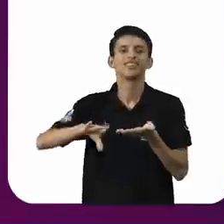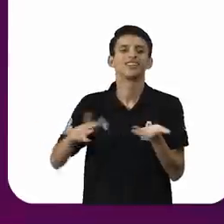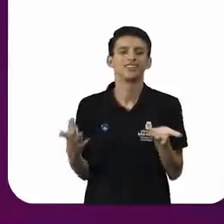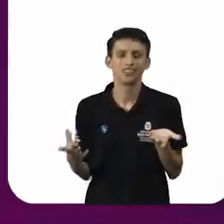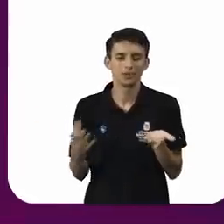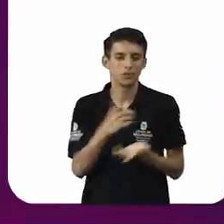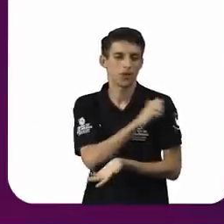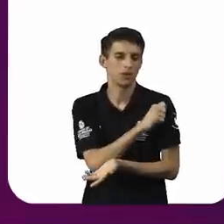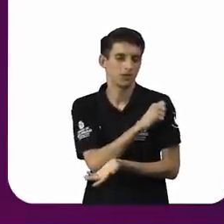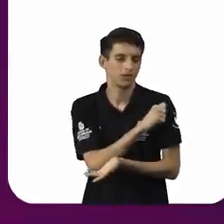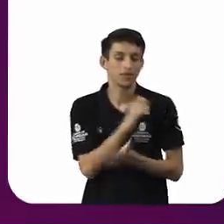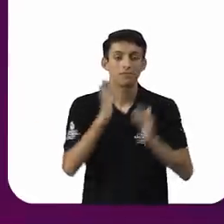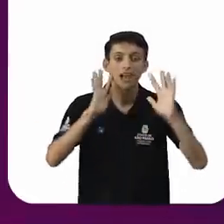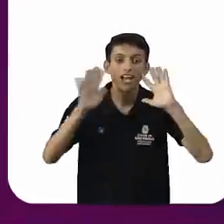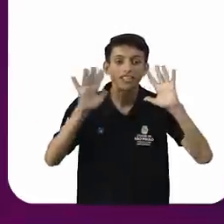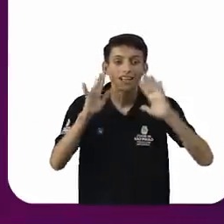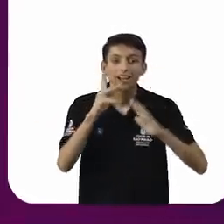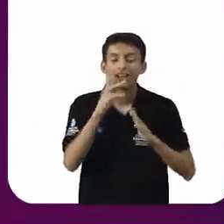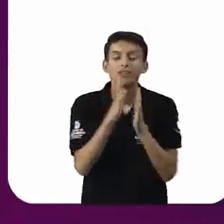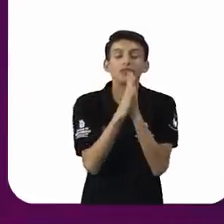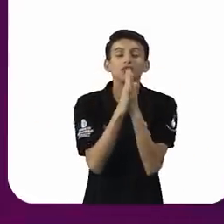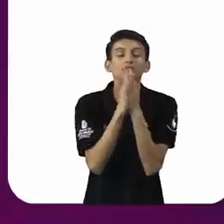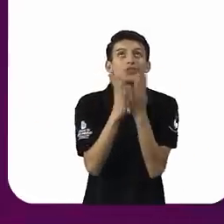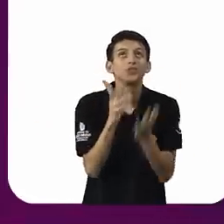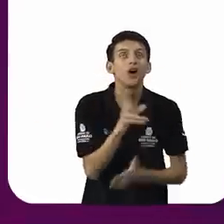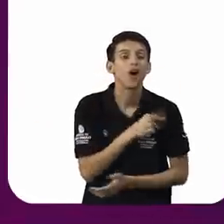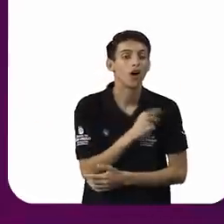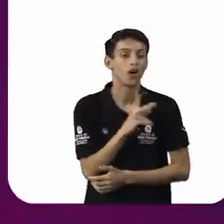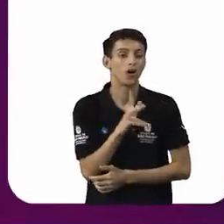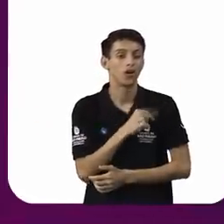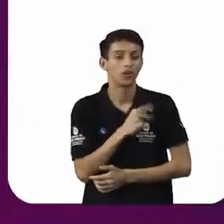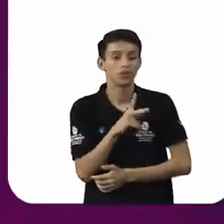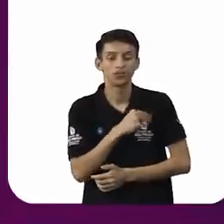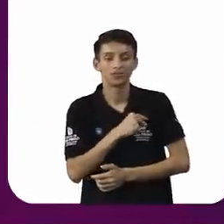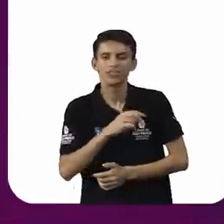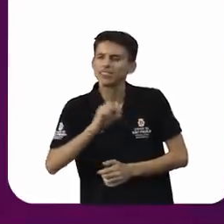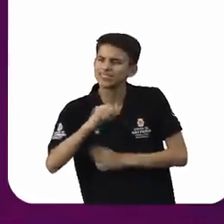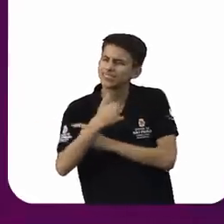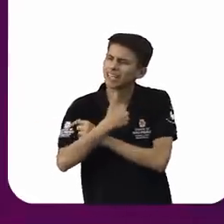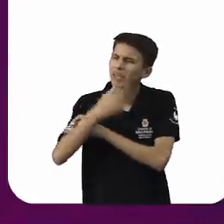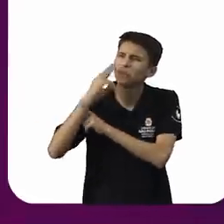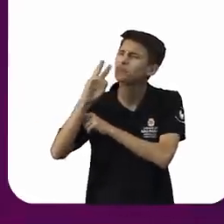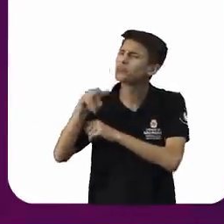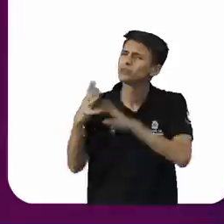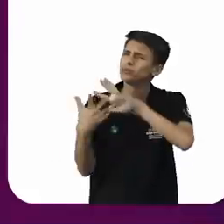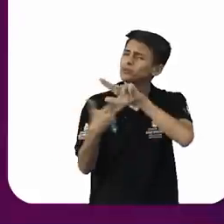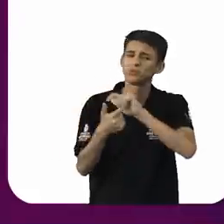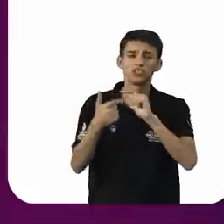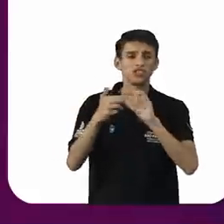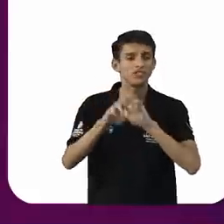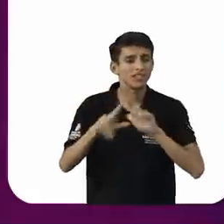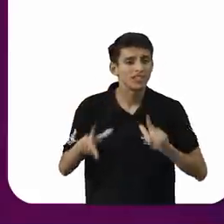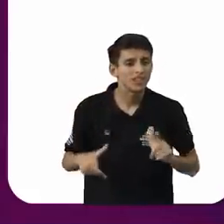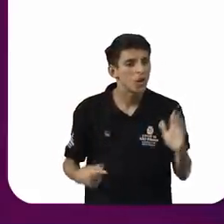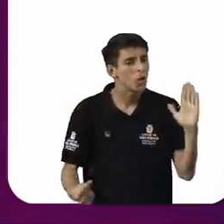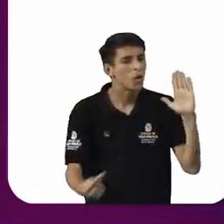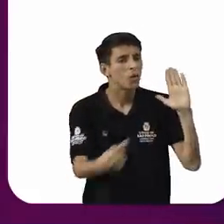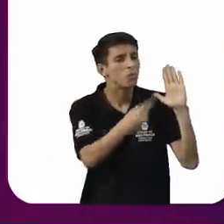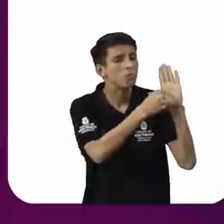será que... eu fico pensando se sou eu que vejo um mundo diferente, um botão?